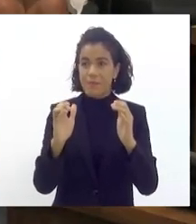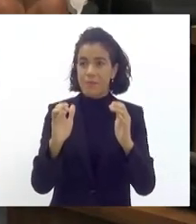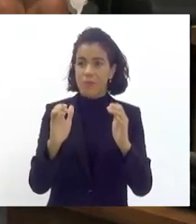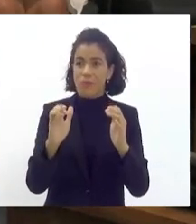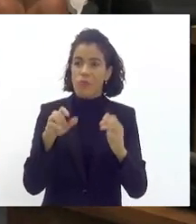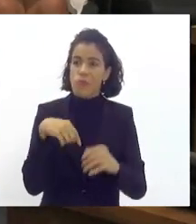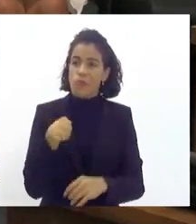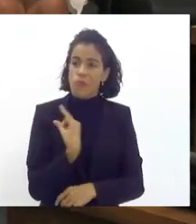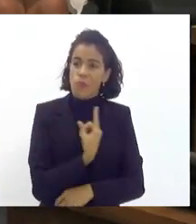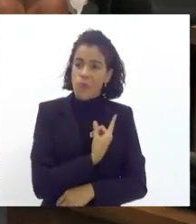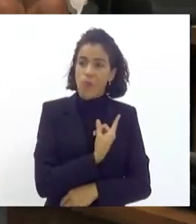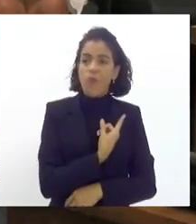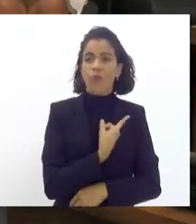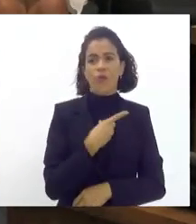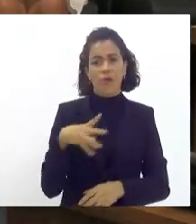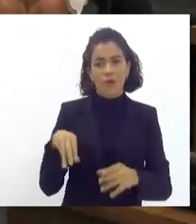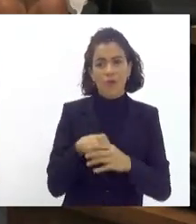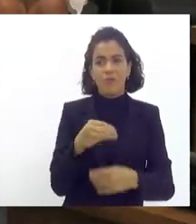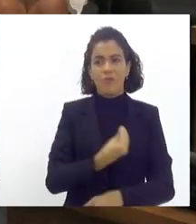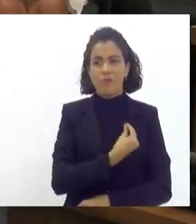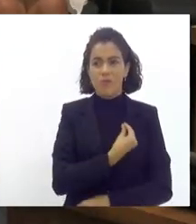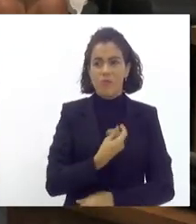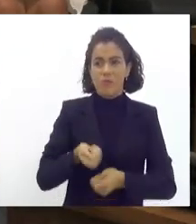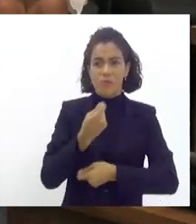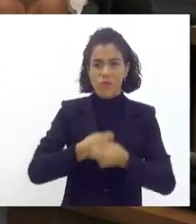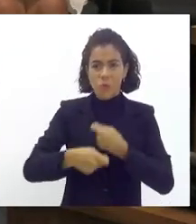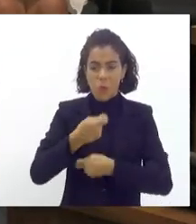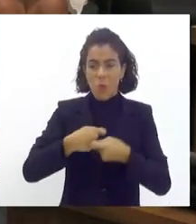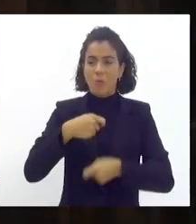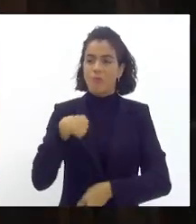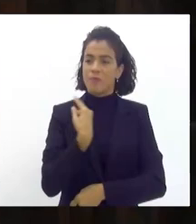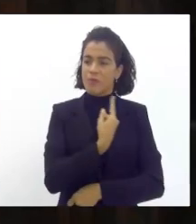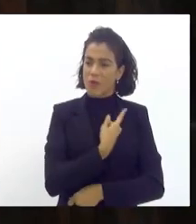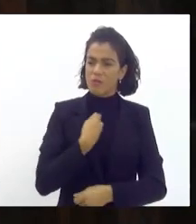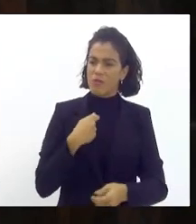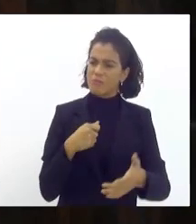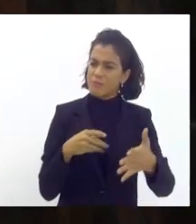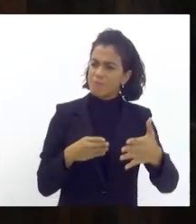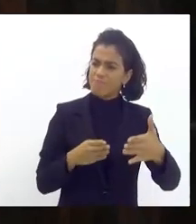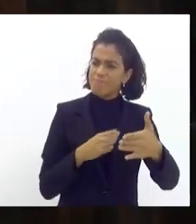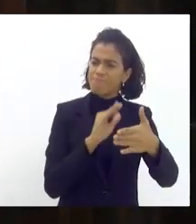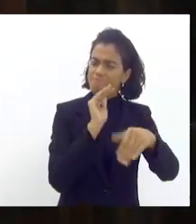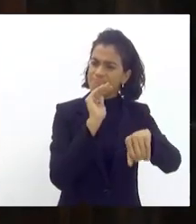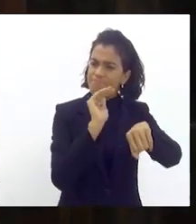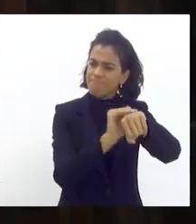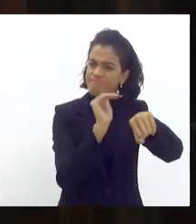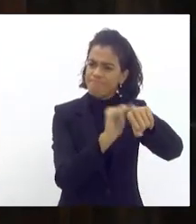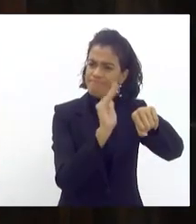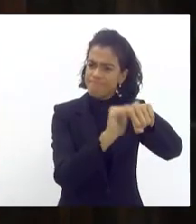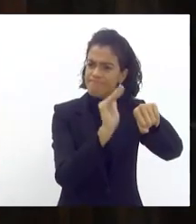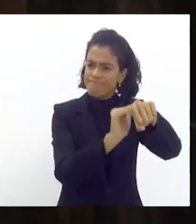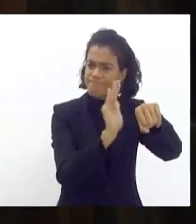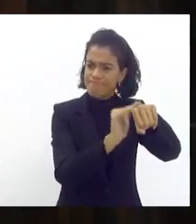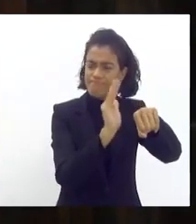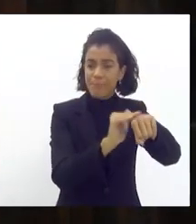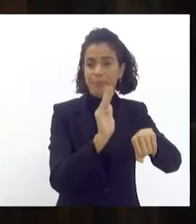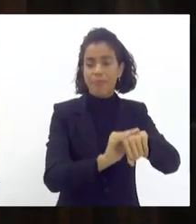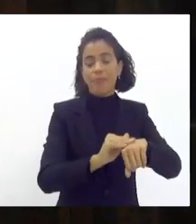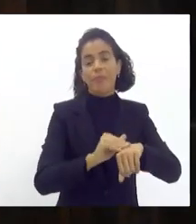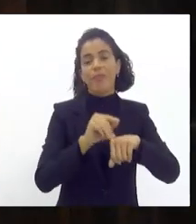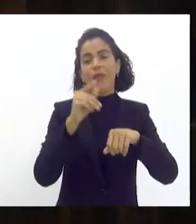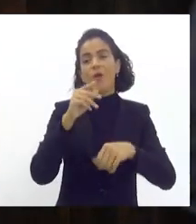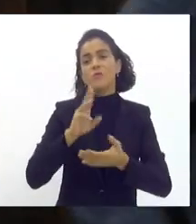participamos de alguma forma da administração Wallace e nós possamos cobrar sempre aos nossos representantes do parlamento